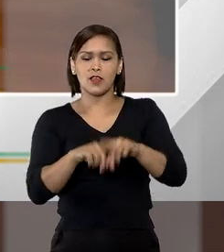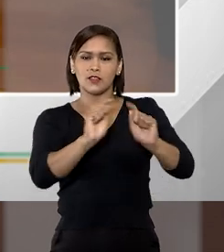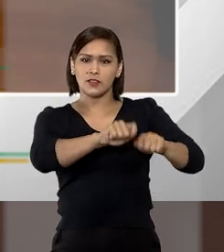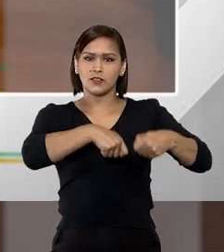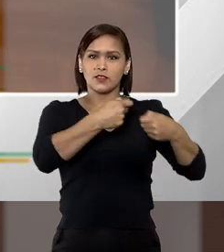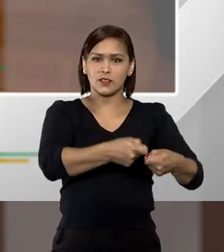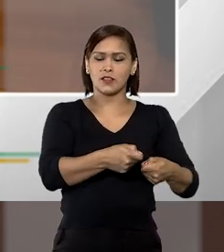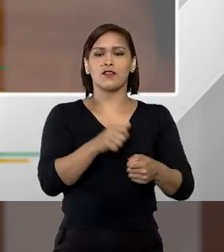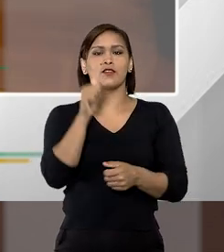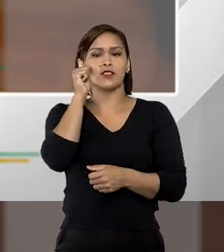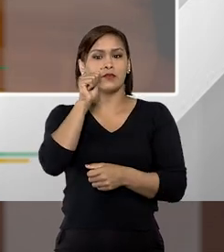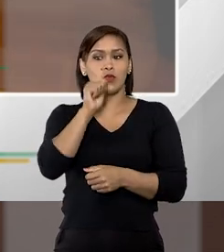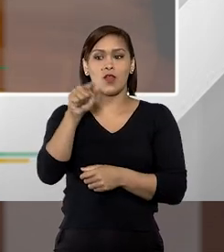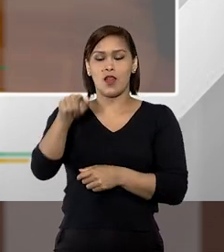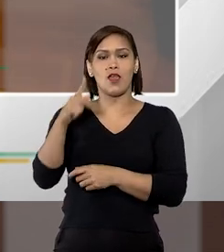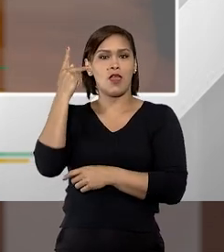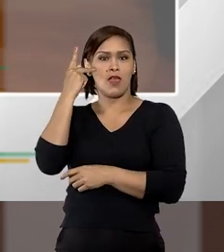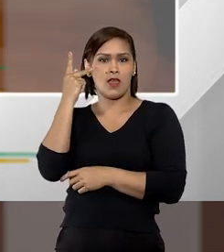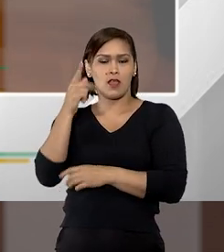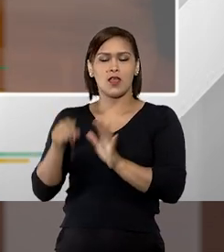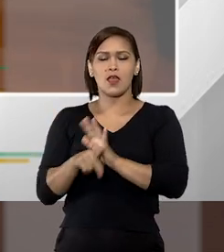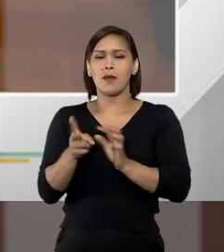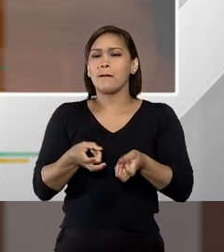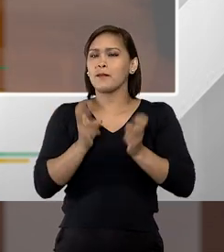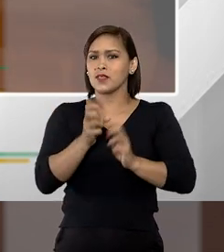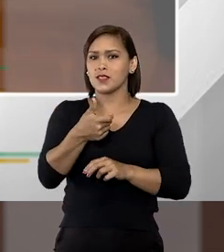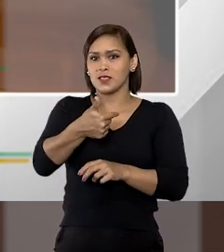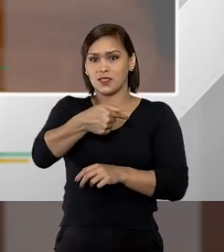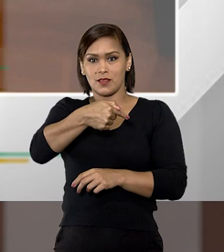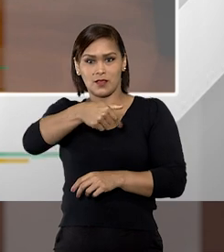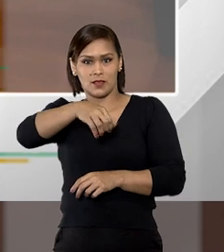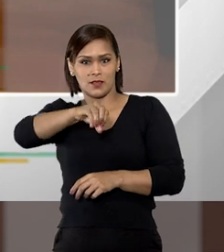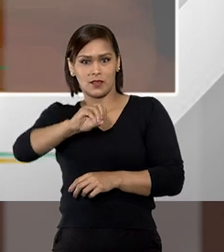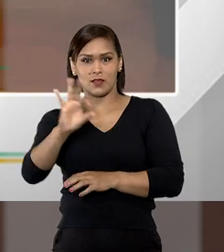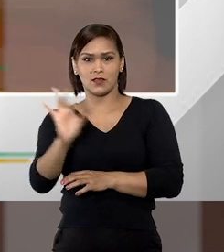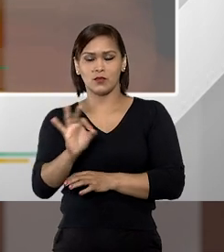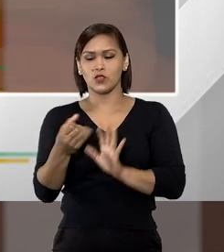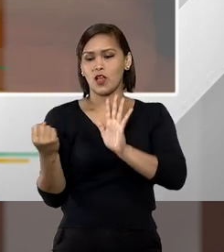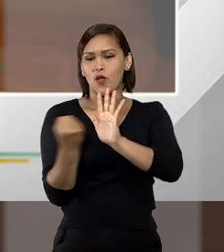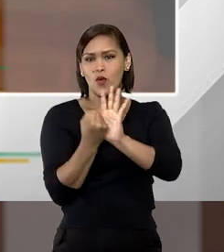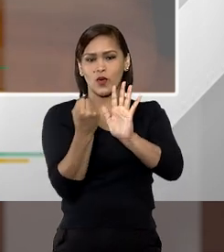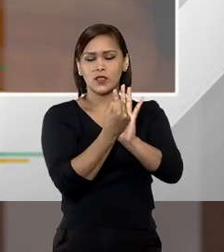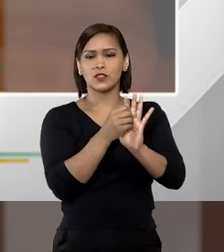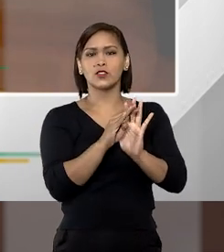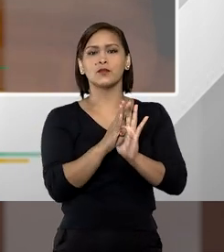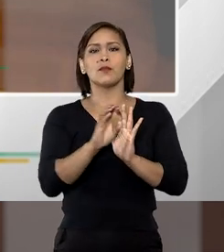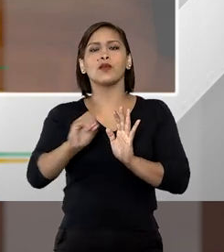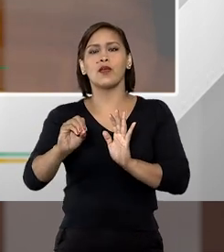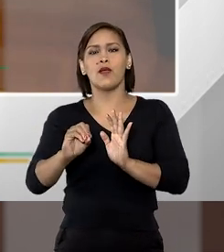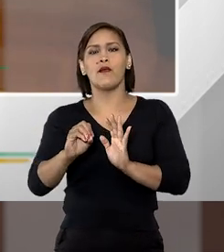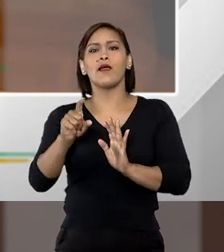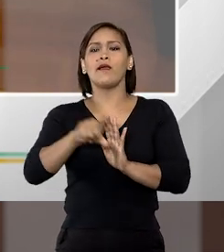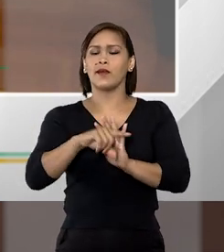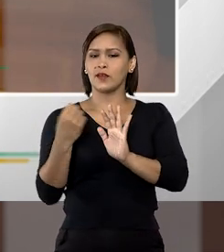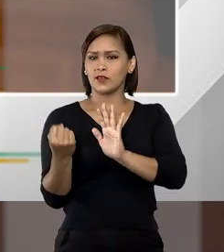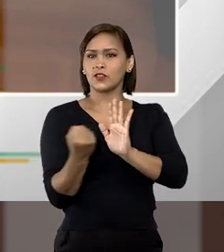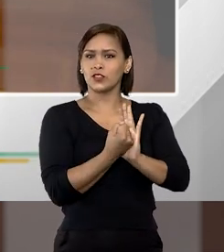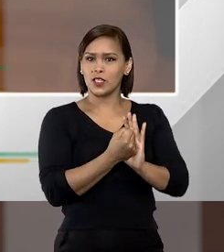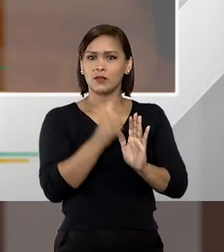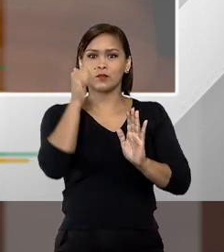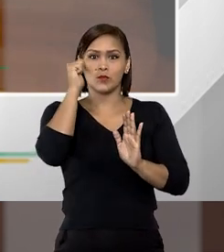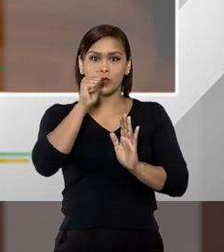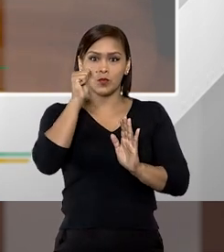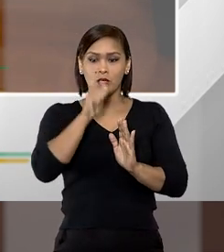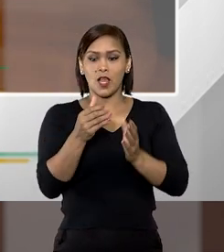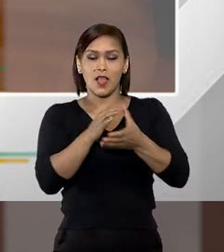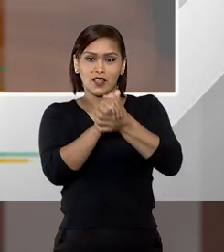mulheres no Estado de São Paulo e observou que 70% dos registros de boletins de ocorrência eram registrados por mulheres